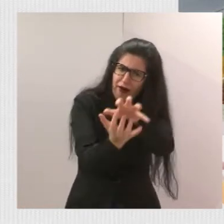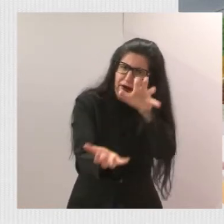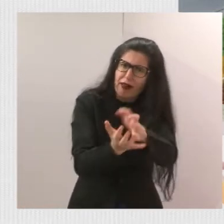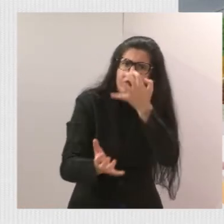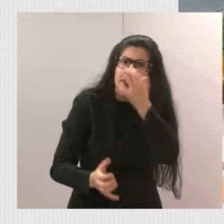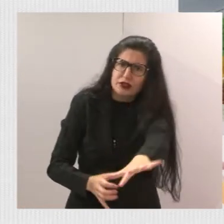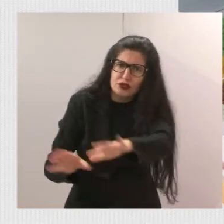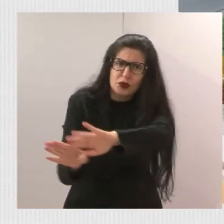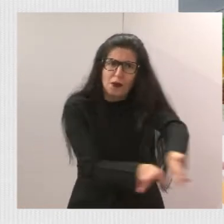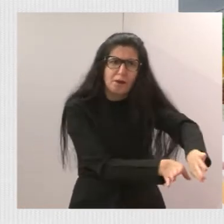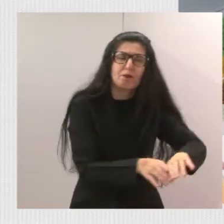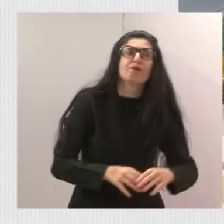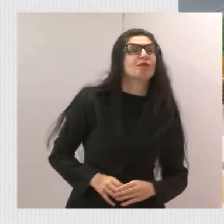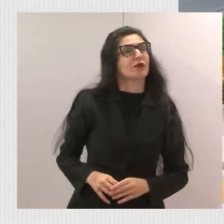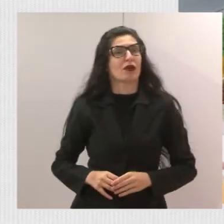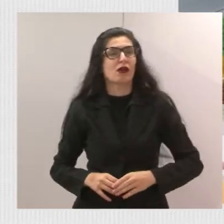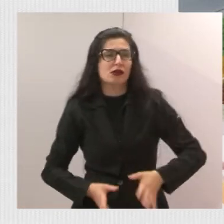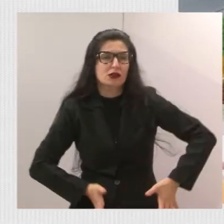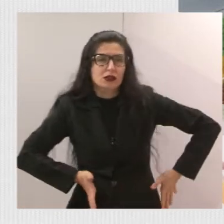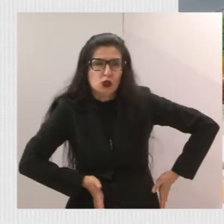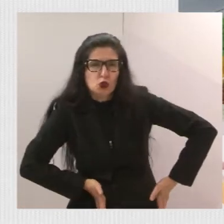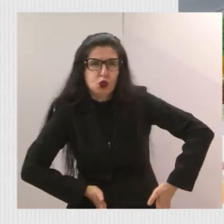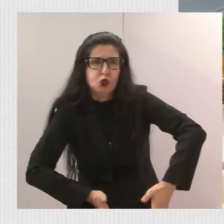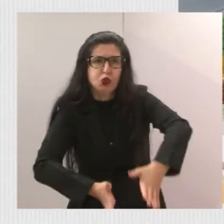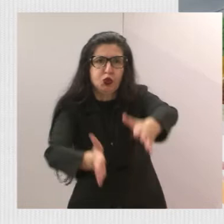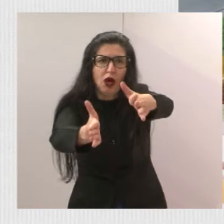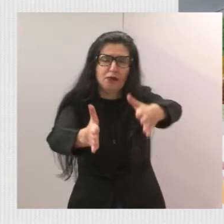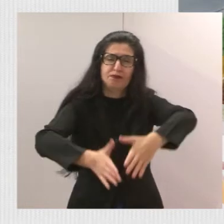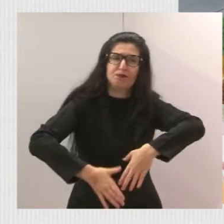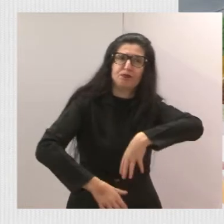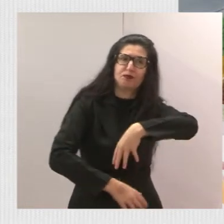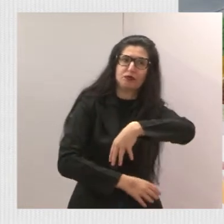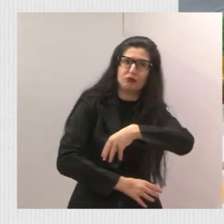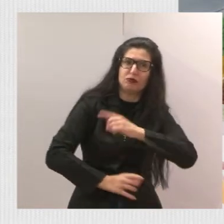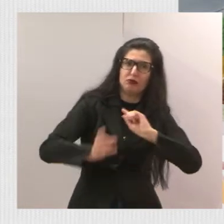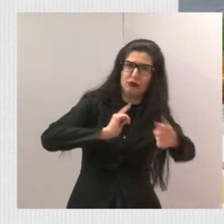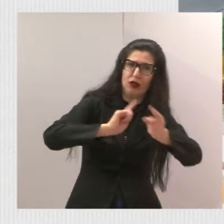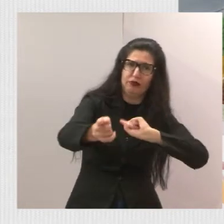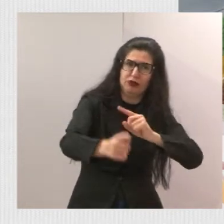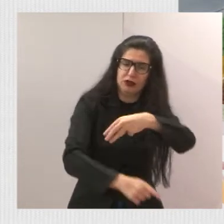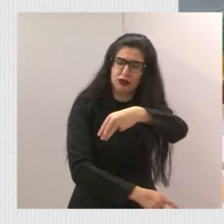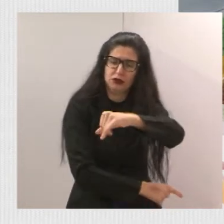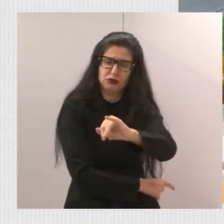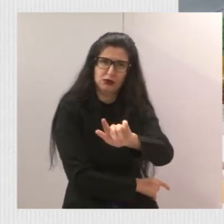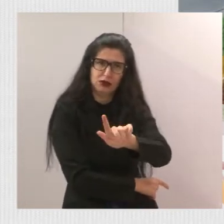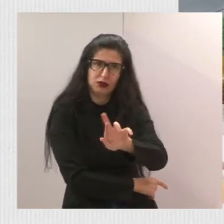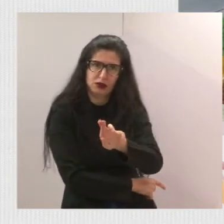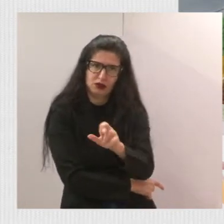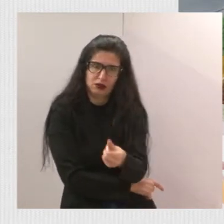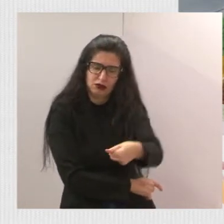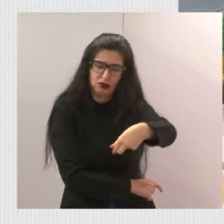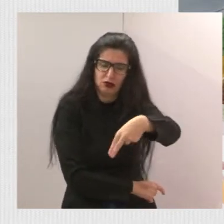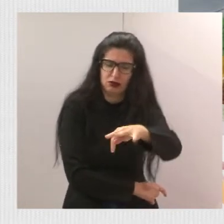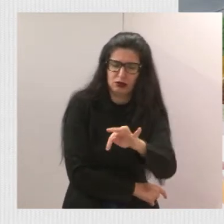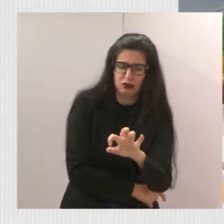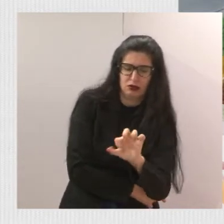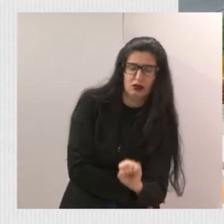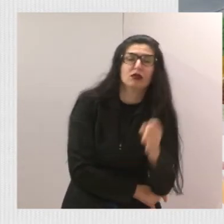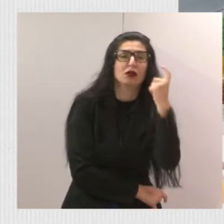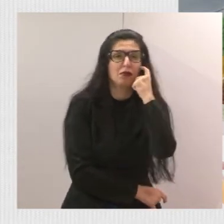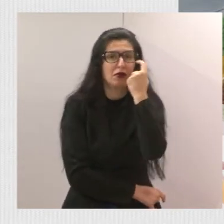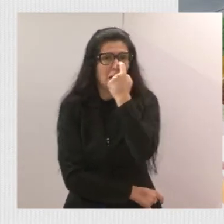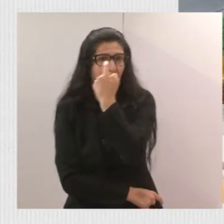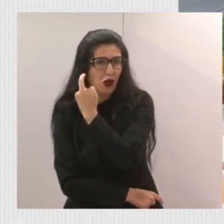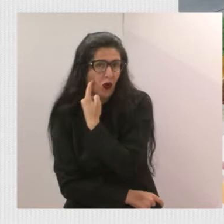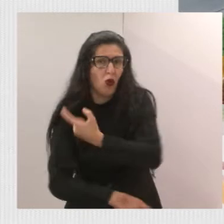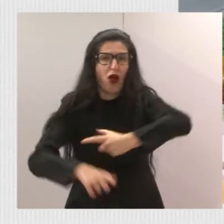Canteiro da Avenida dos Migrantes, bairro Parque Minha Lua. Já está limpando lá. Tirei essa foto,